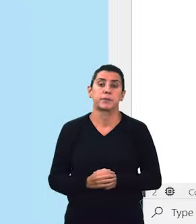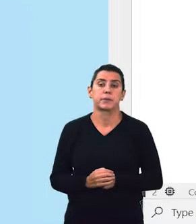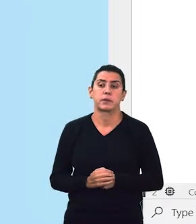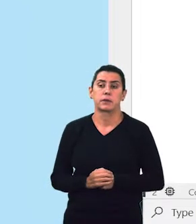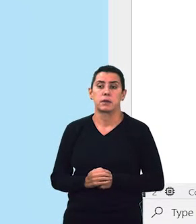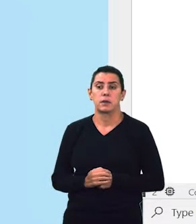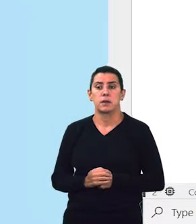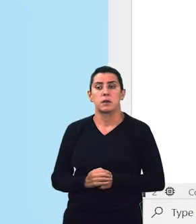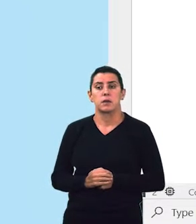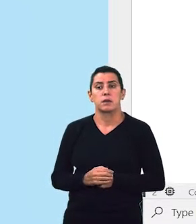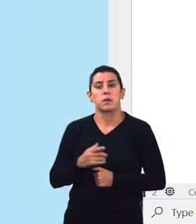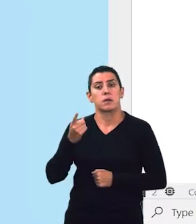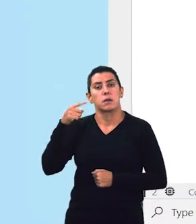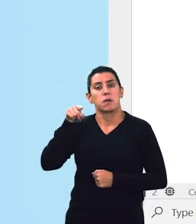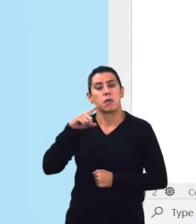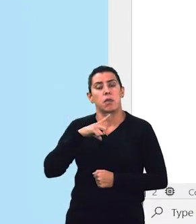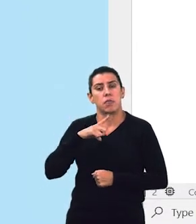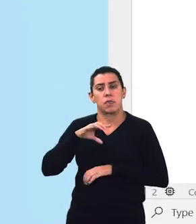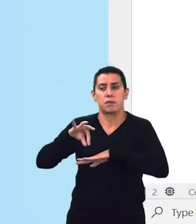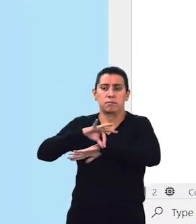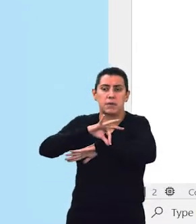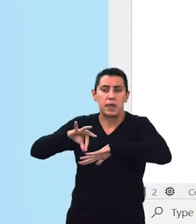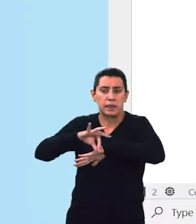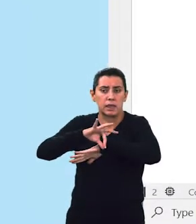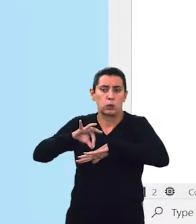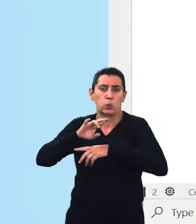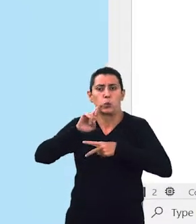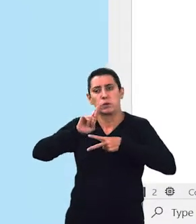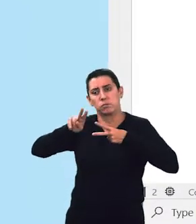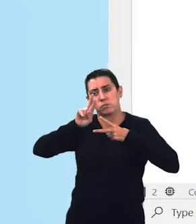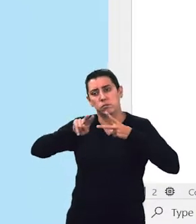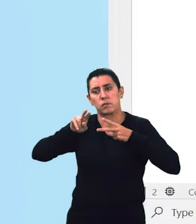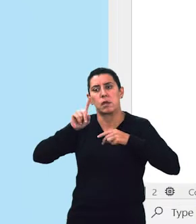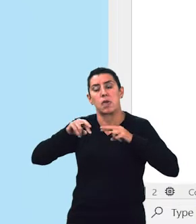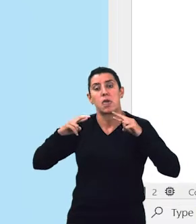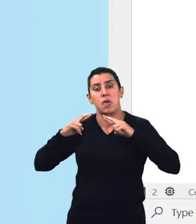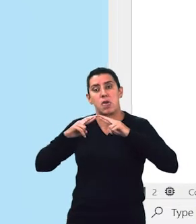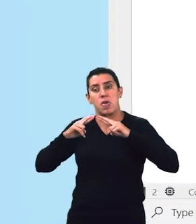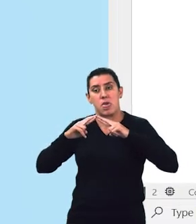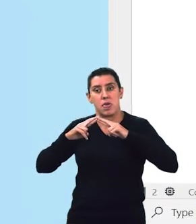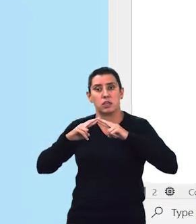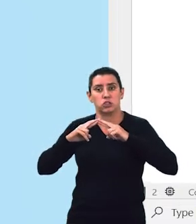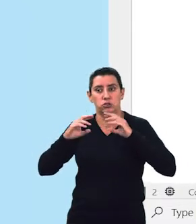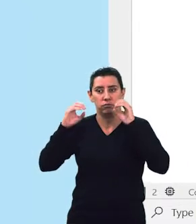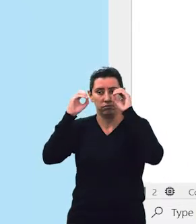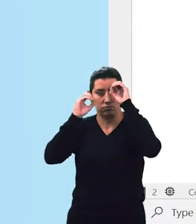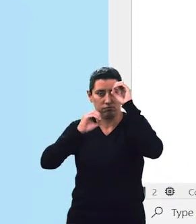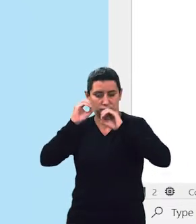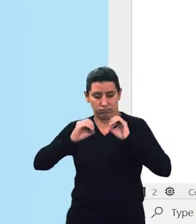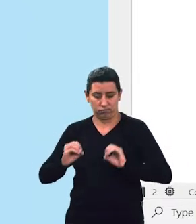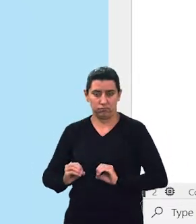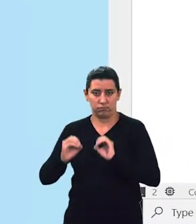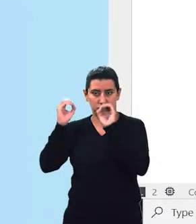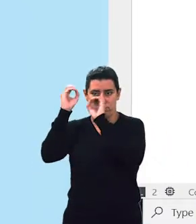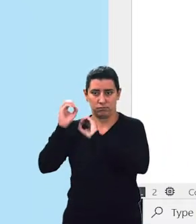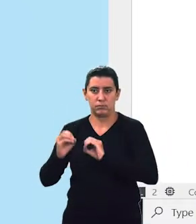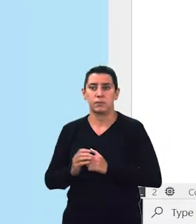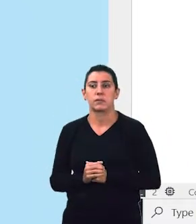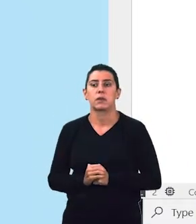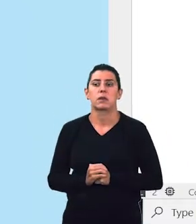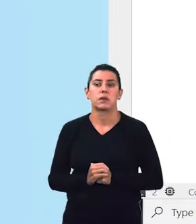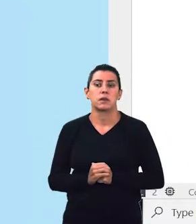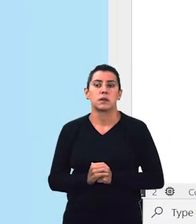Aqui eu tenho a arquitetura da rede, inclusive, usando uma rede neural, né? Vou carregar a imagem aqui.